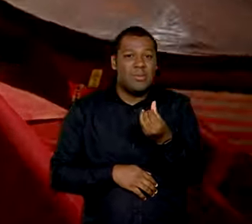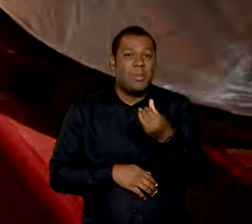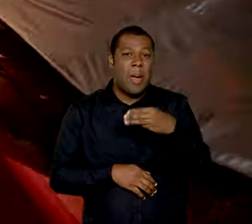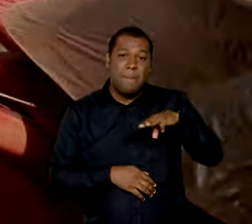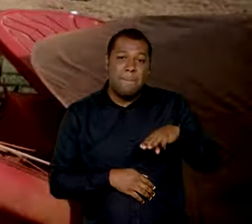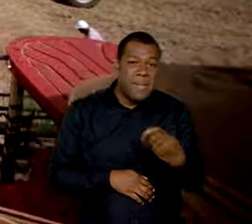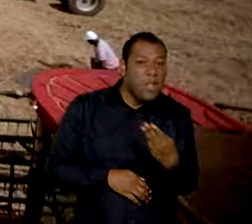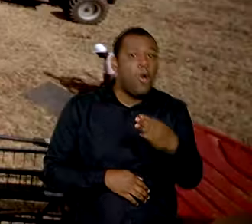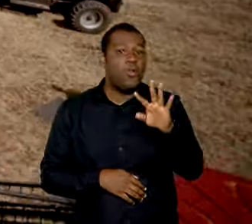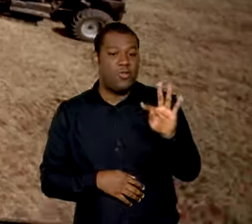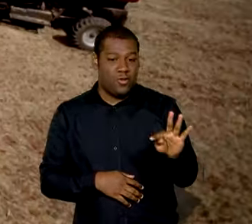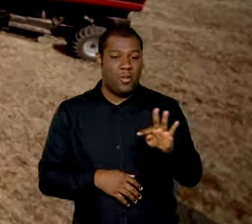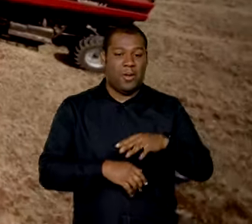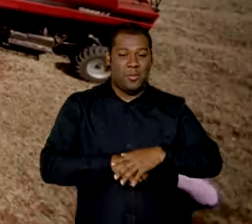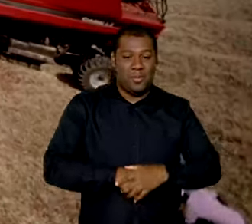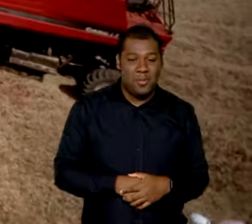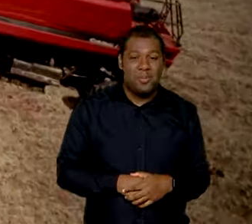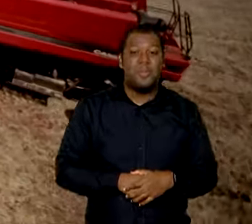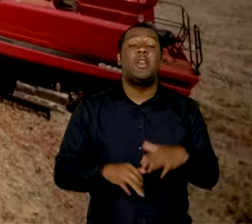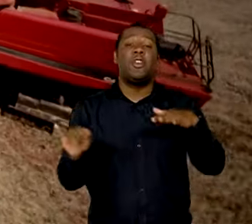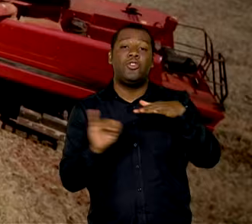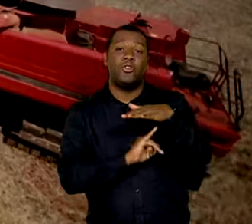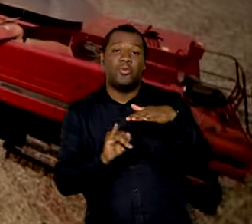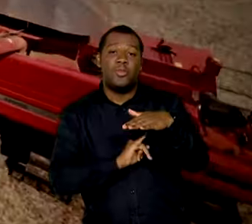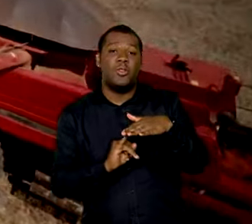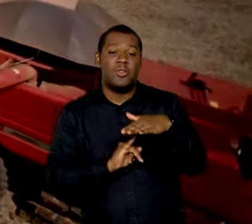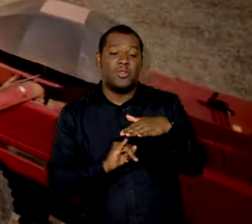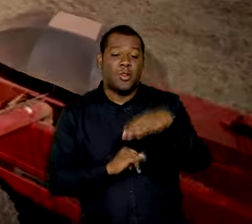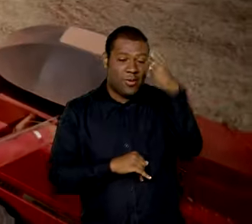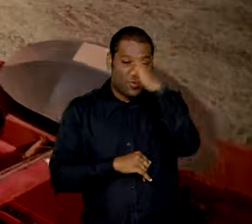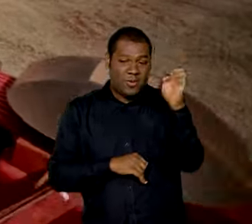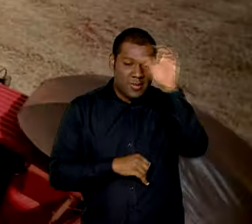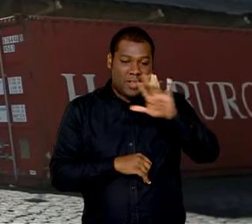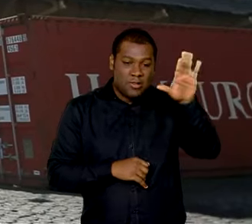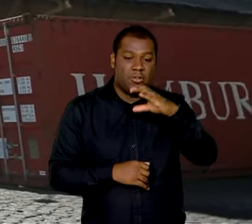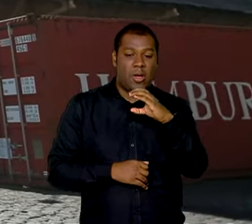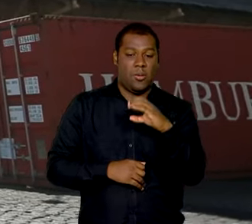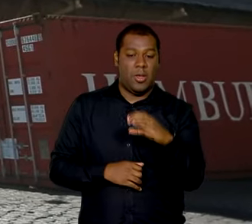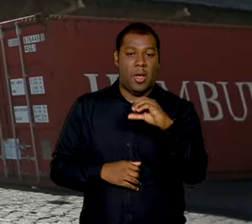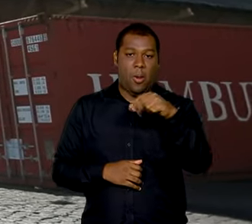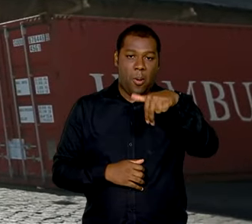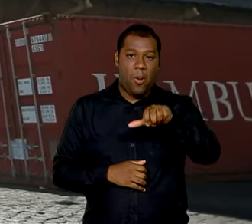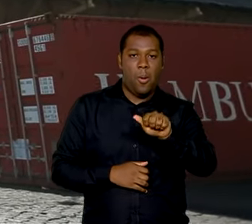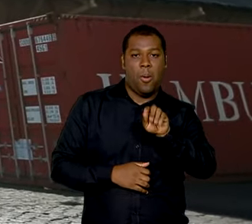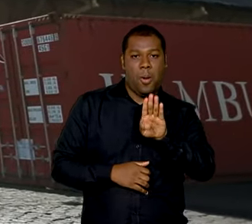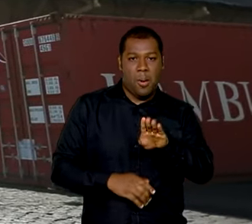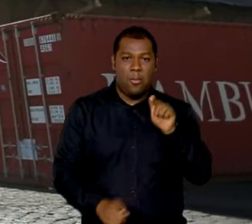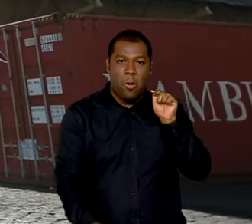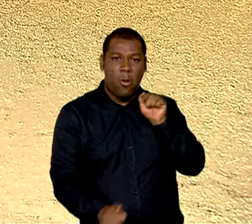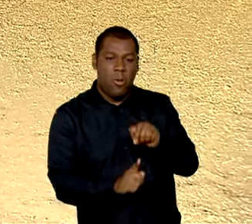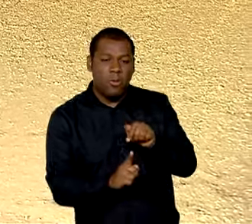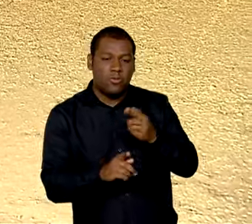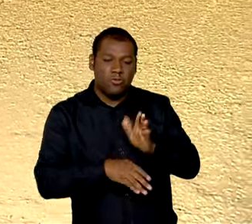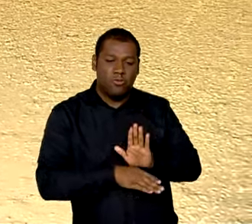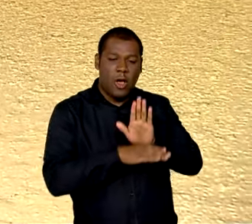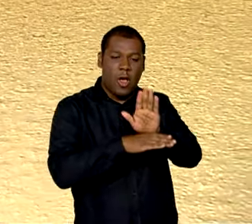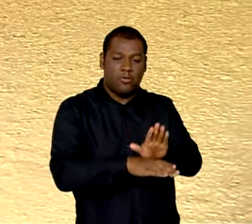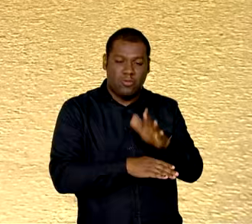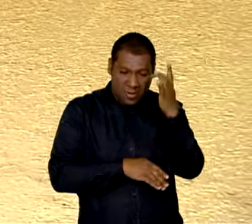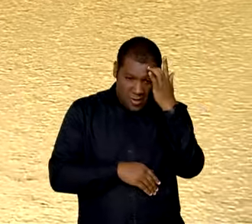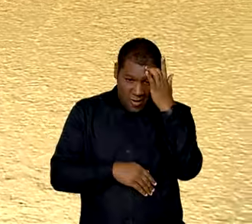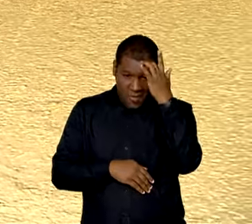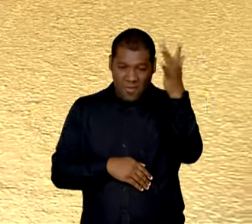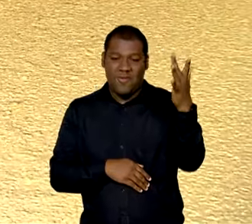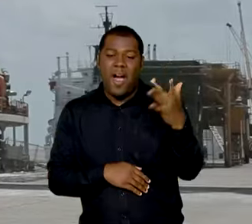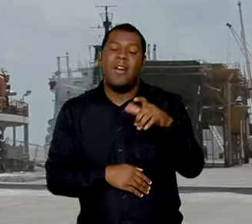levantamento da Companhia Nacional de Abastecimento, CONAB. Com o objetivo de facilitar o escoamento